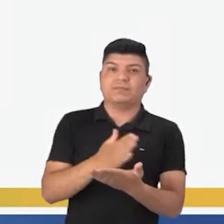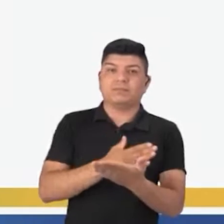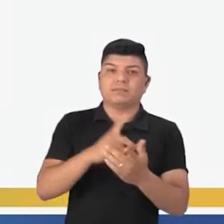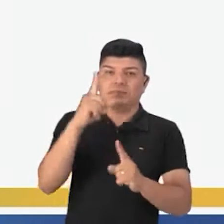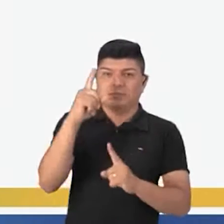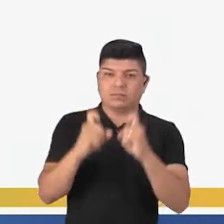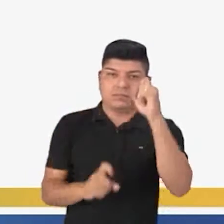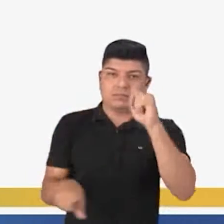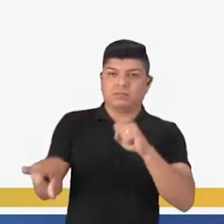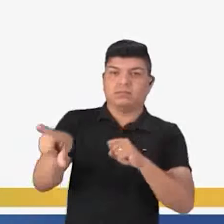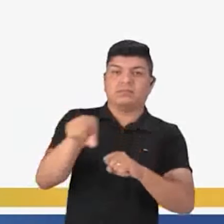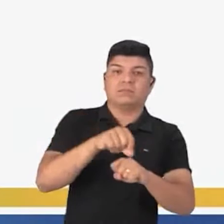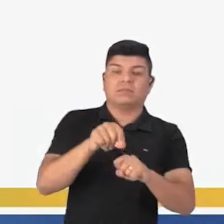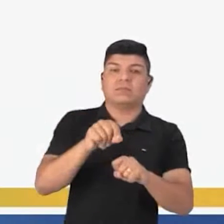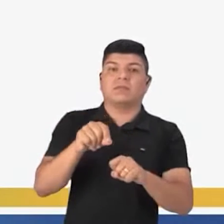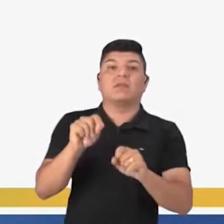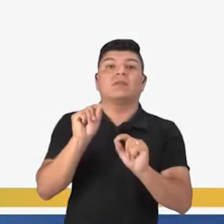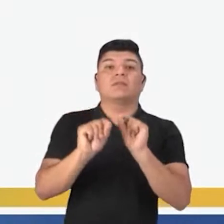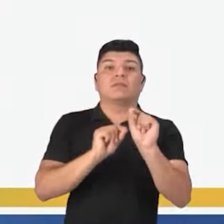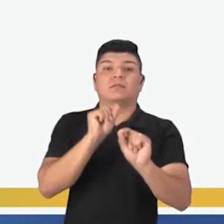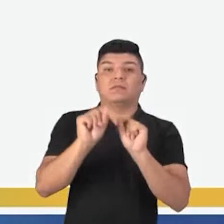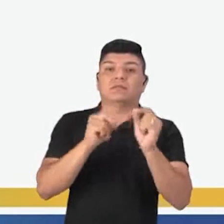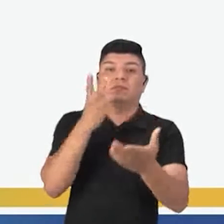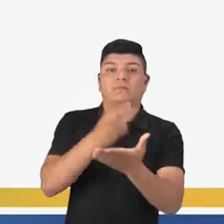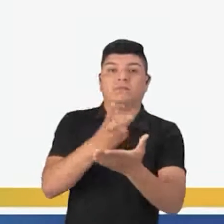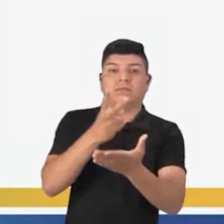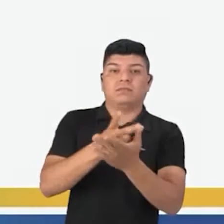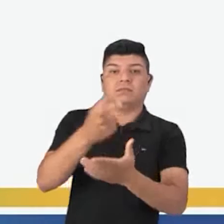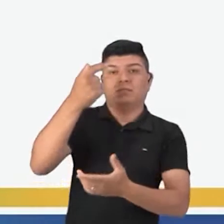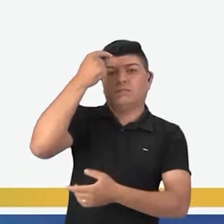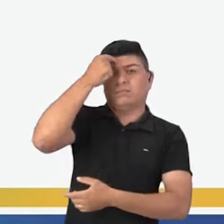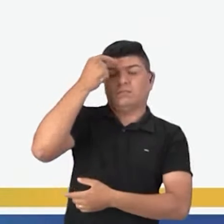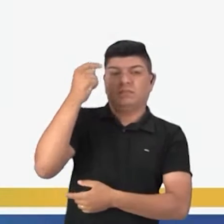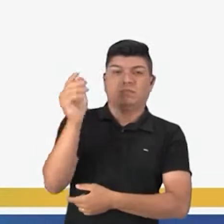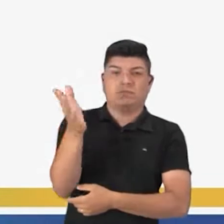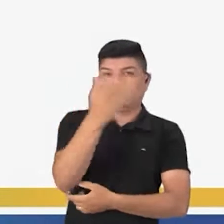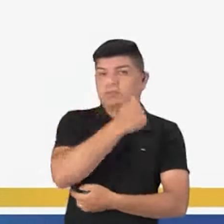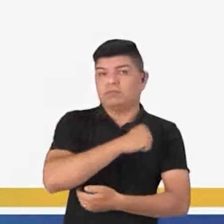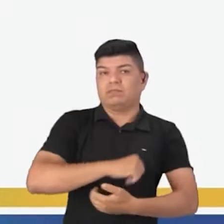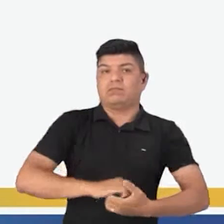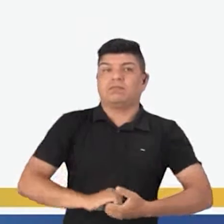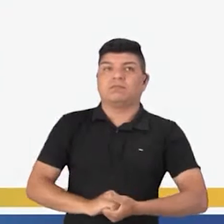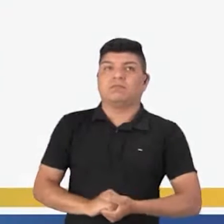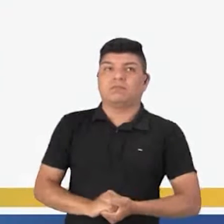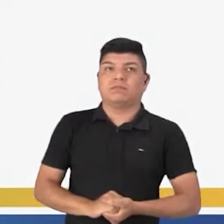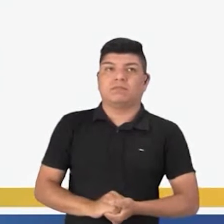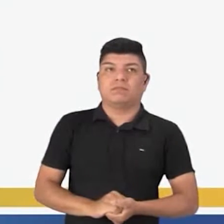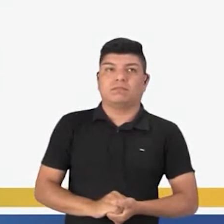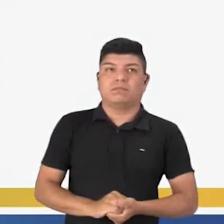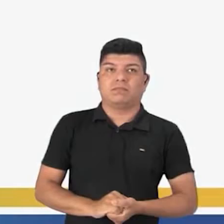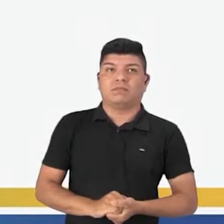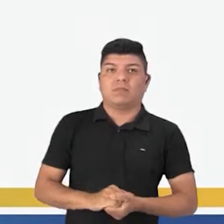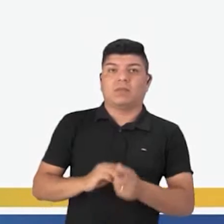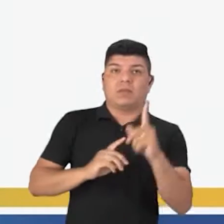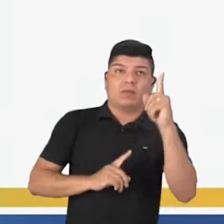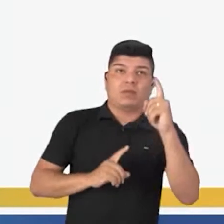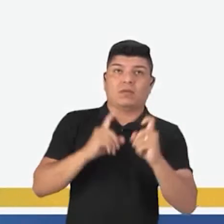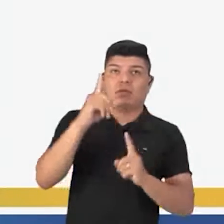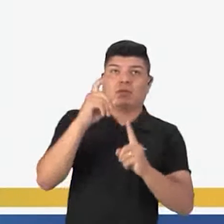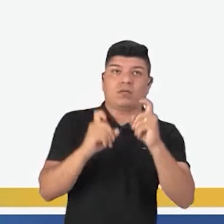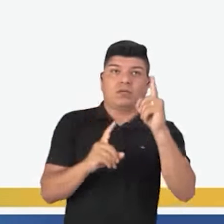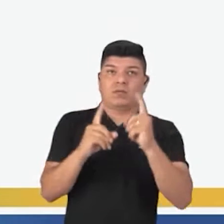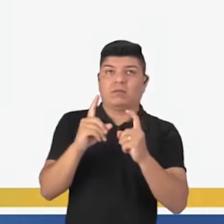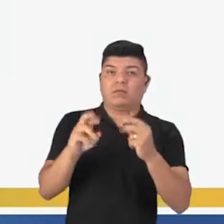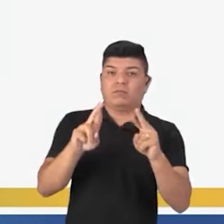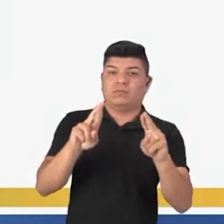desses Operadores que valem a pena ter sempre em mente. Vamos lá. Operadores de